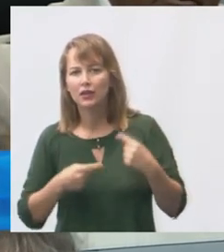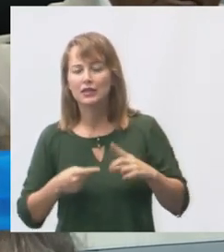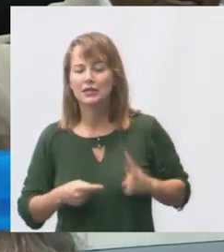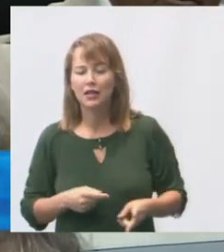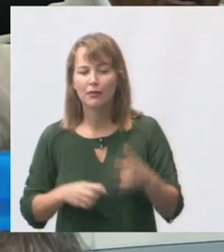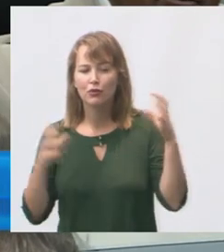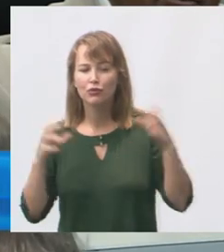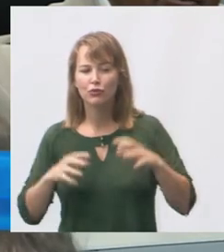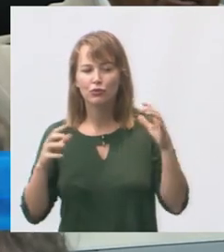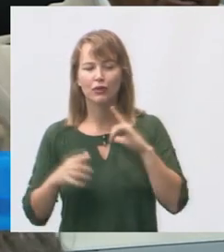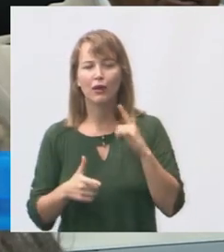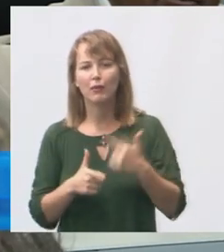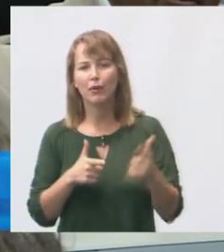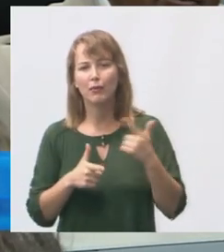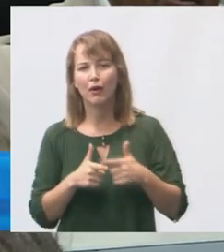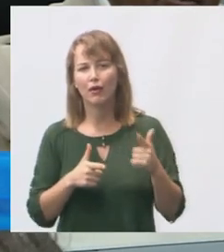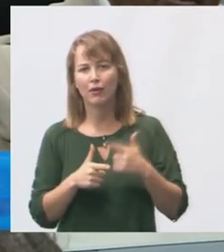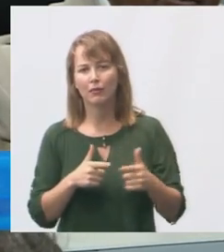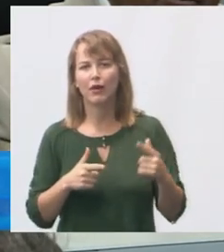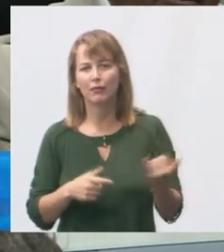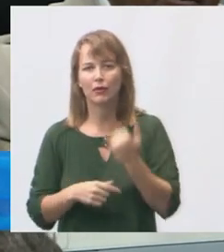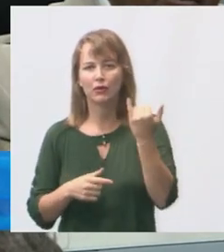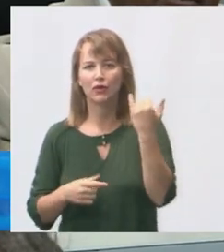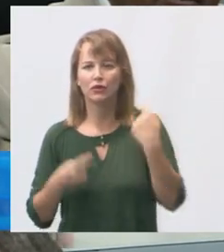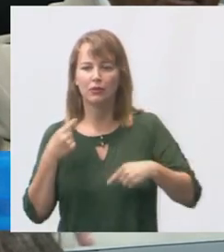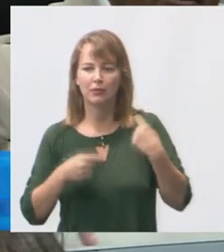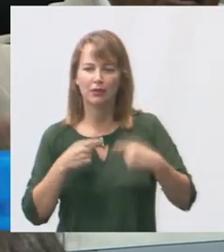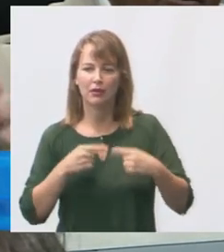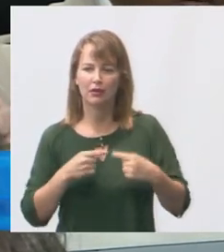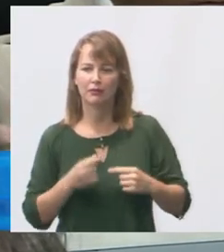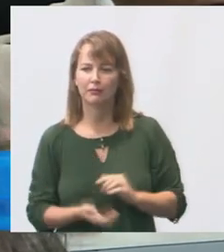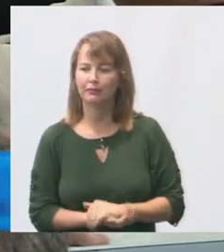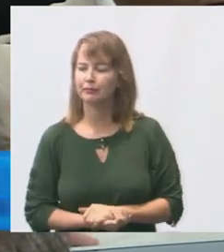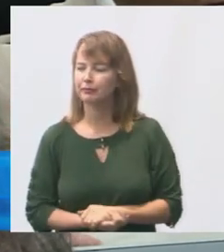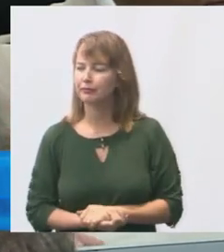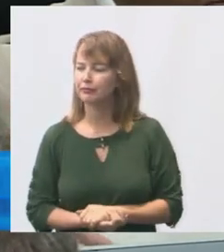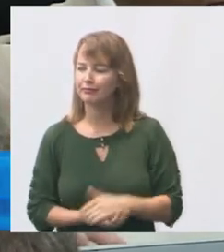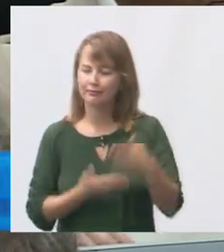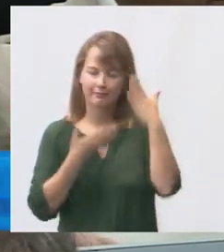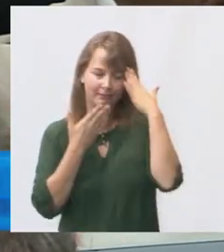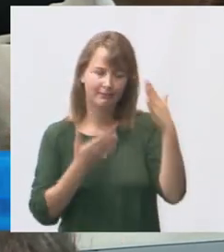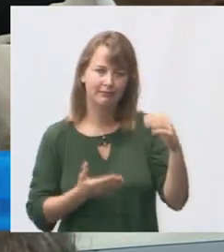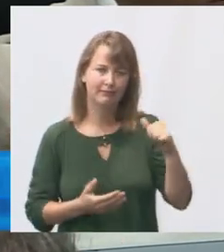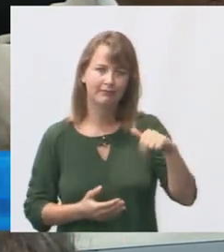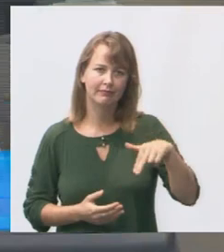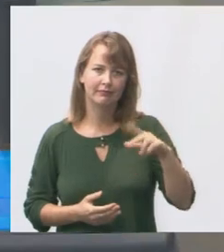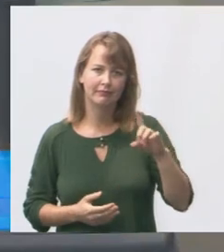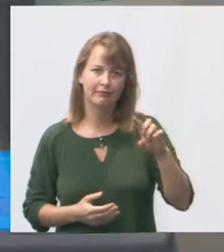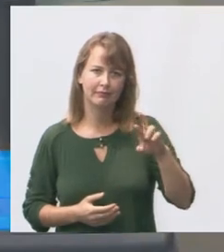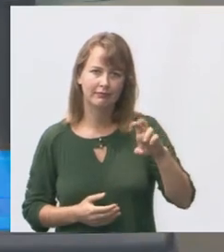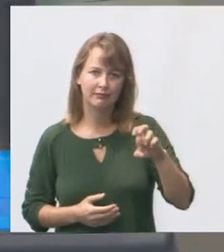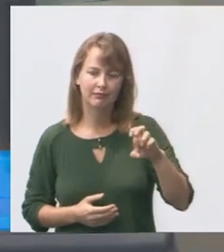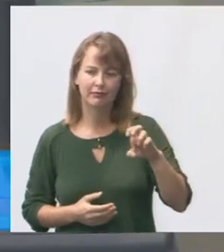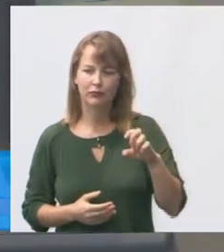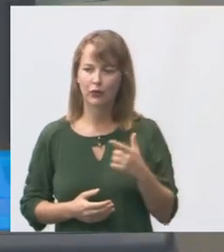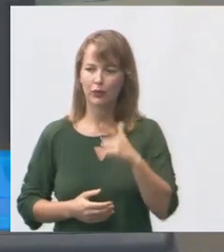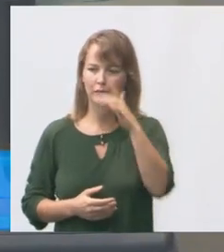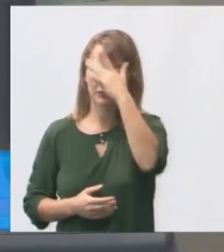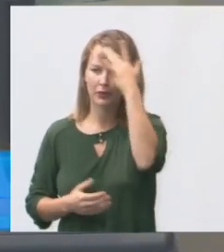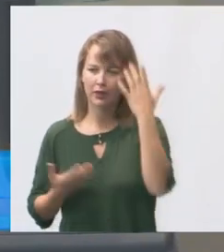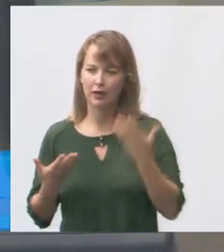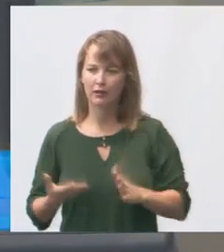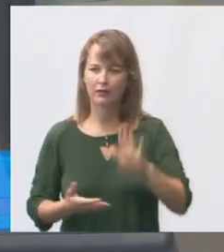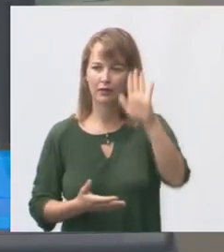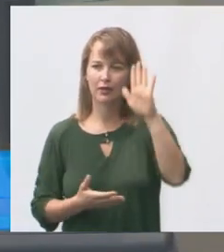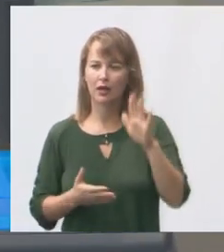tem esse problema então eu acho importante esse debate Obrigado André mais alguém gostaria de se manifestar antes